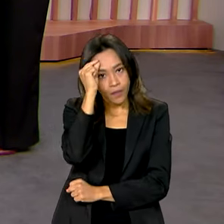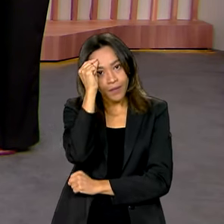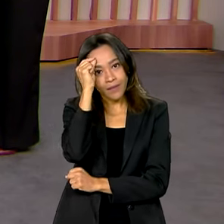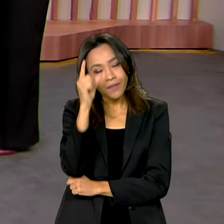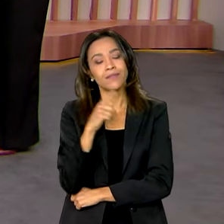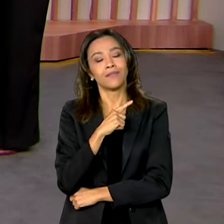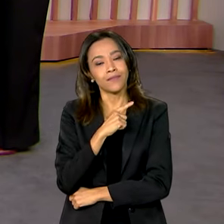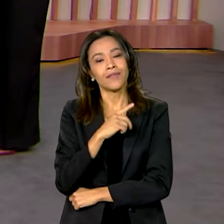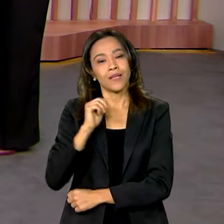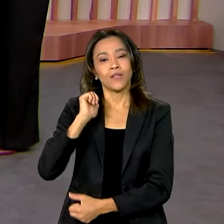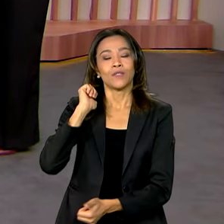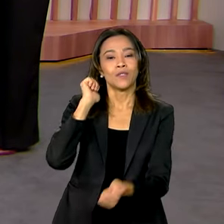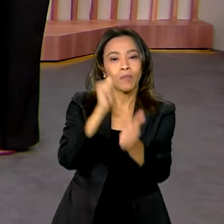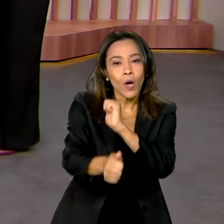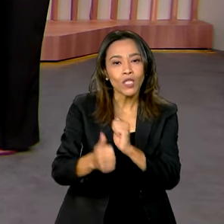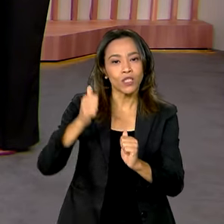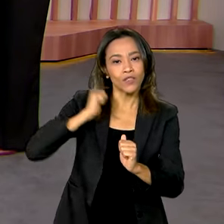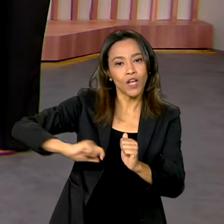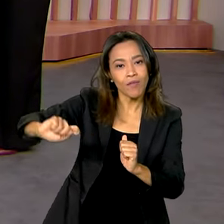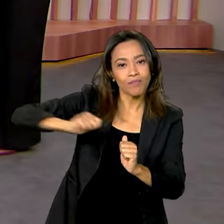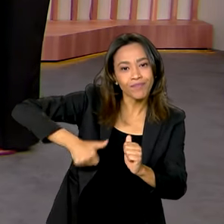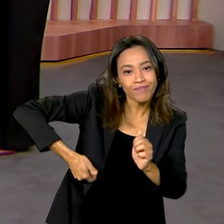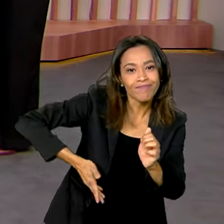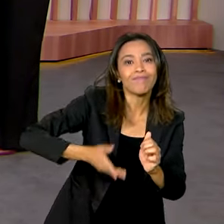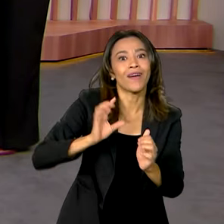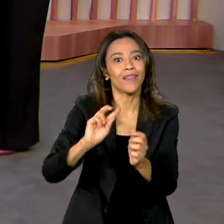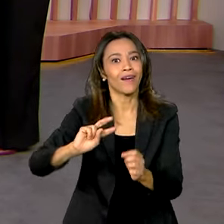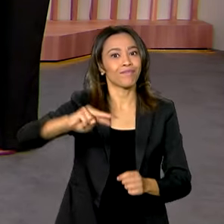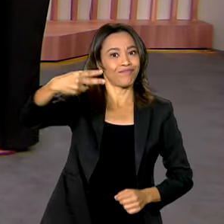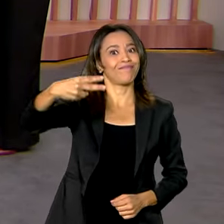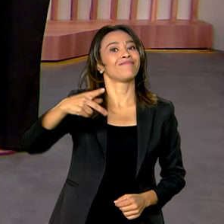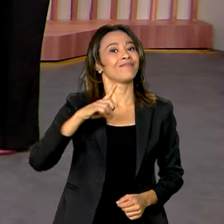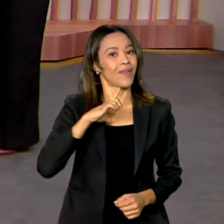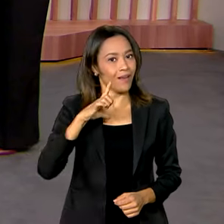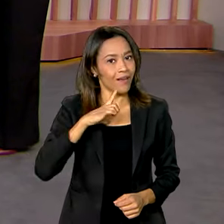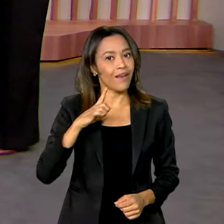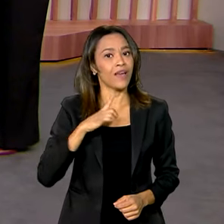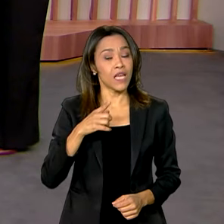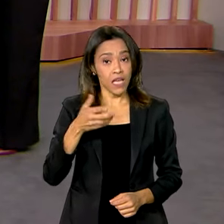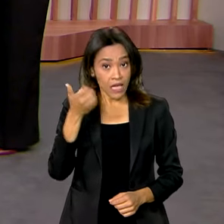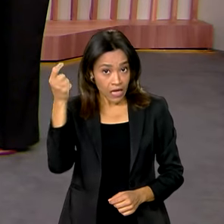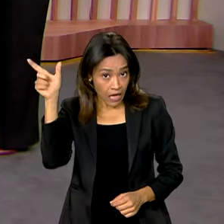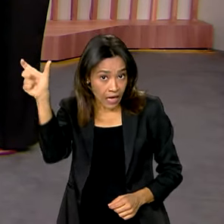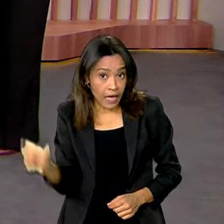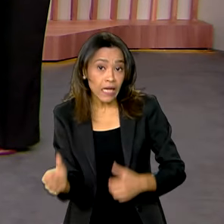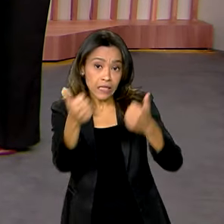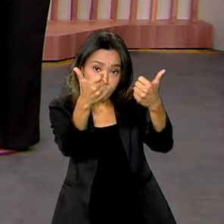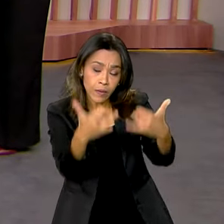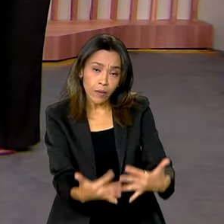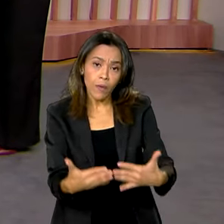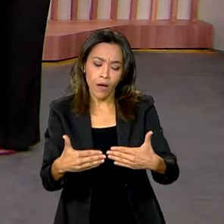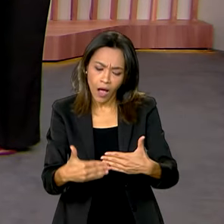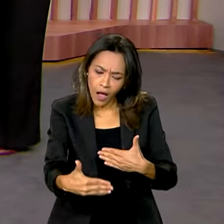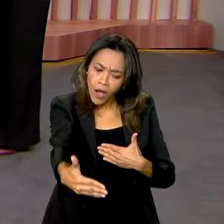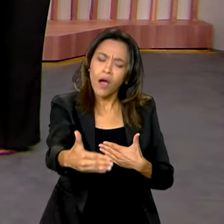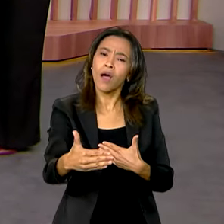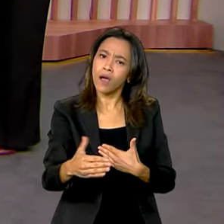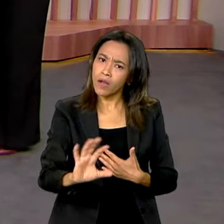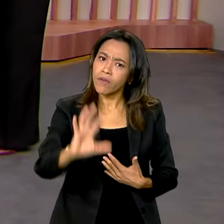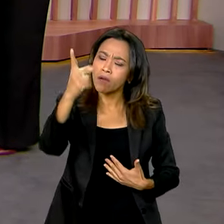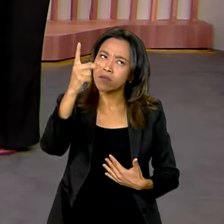reajuste. Carol, reajuste de 12%. Opa, que notícia boa. É, e o ministro falou que esse reajuste pode acontecer agora ainda em